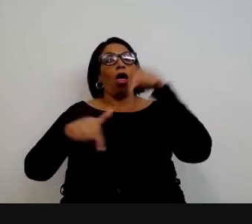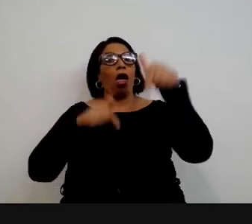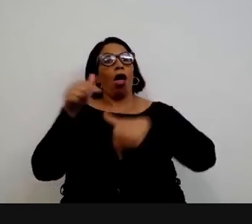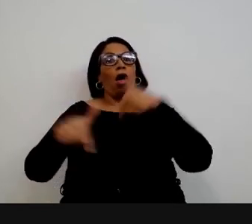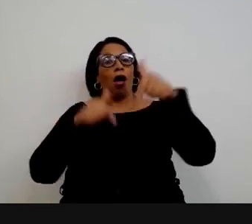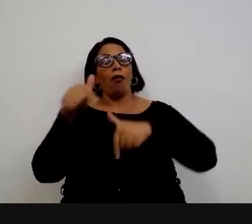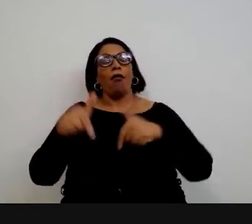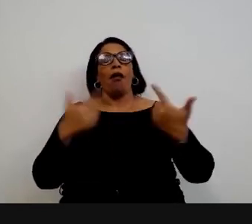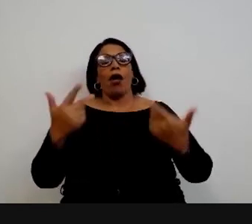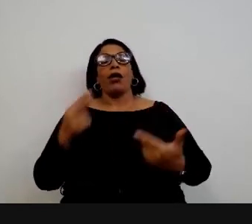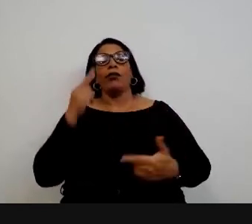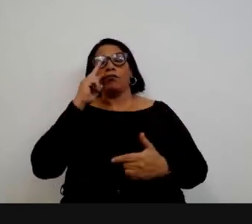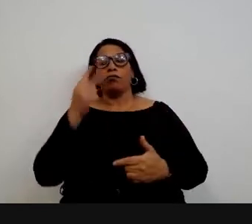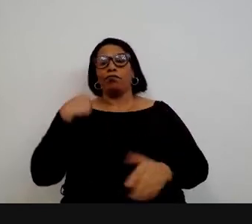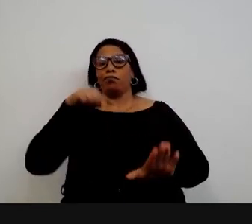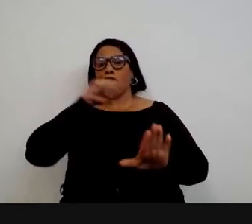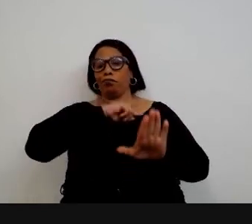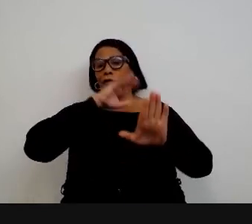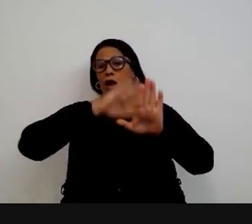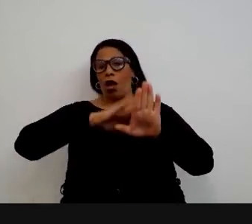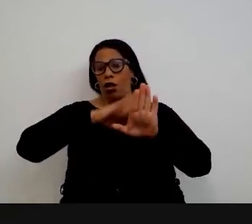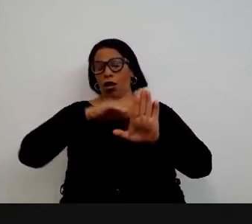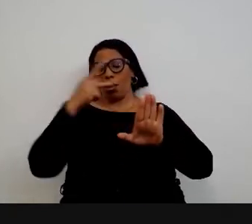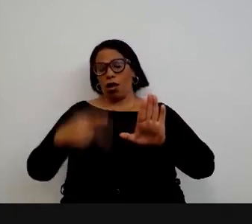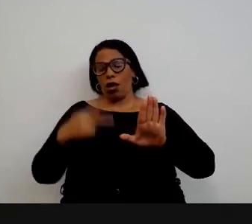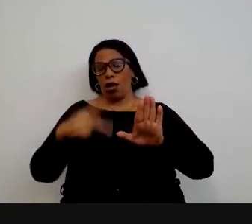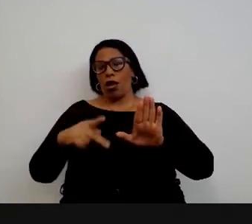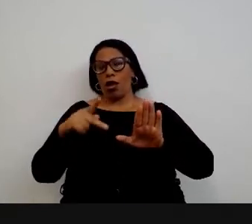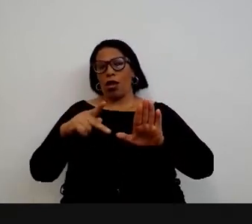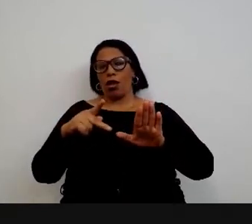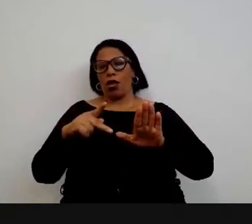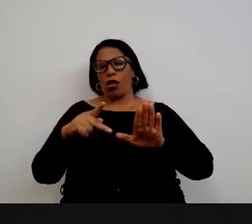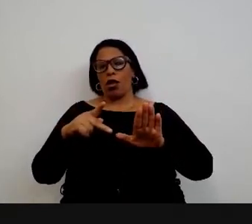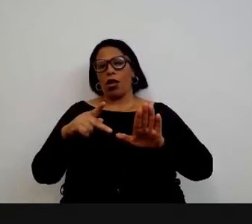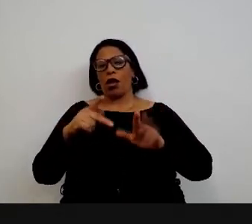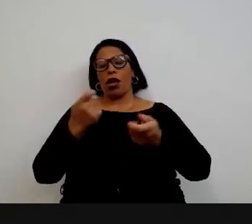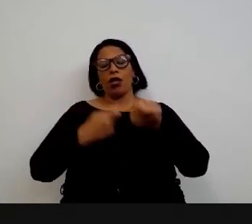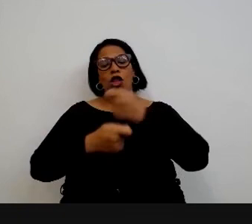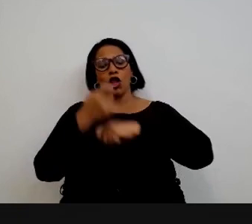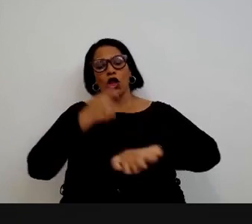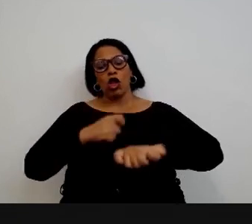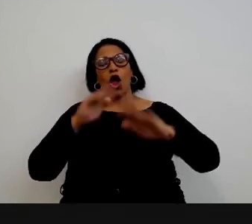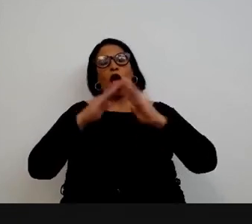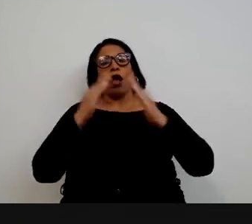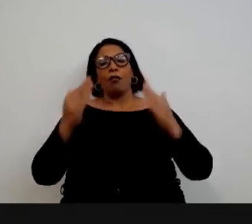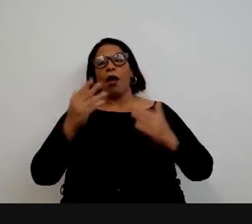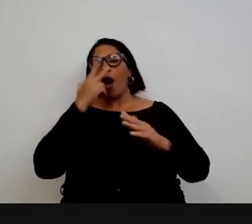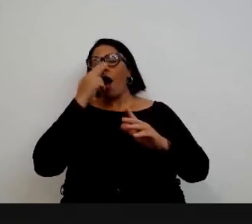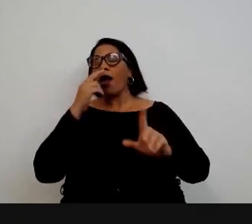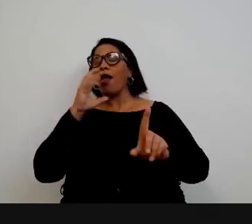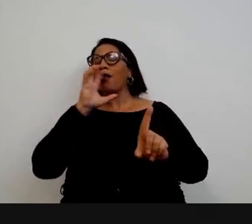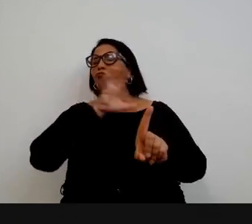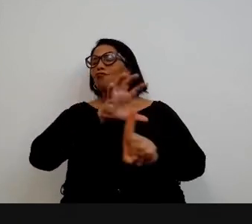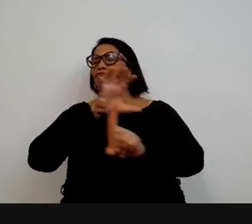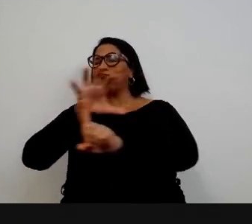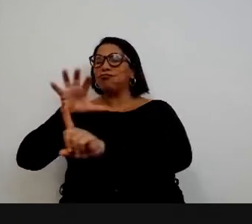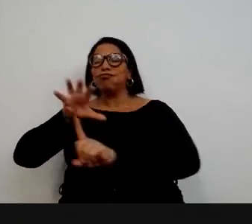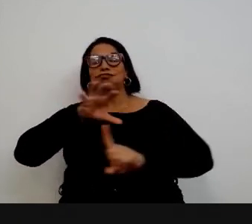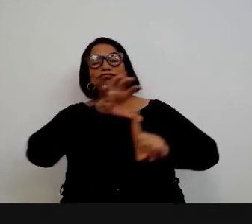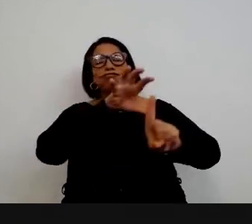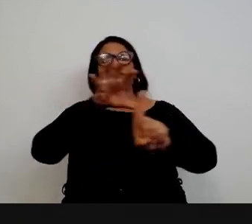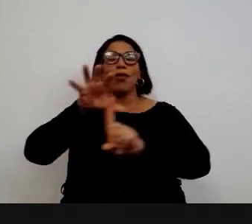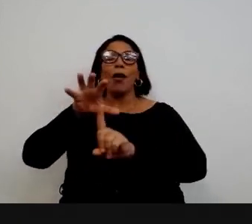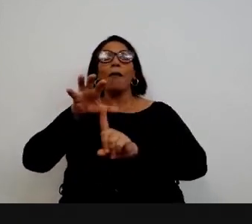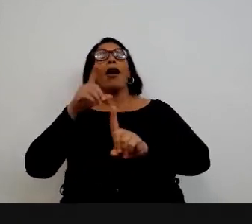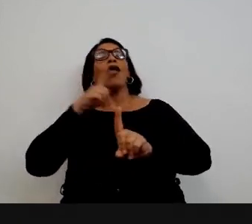e para nós as escolas de legislativa escolas de contas isso é uma grande inspiração nos mostra que a gente